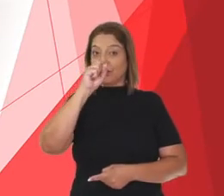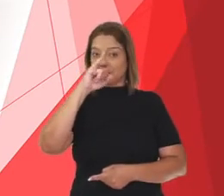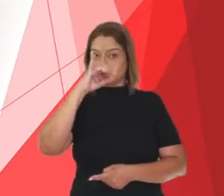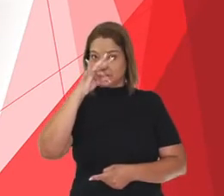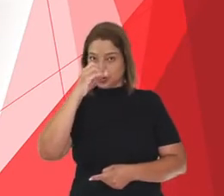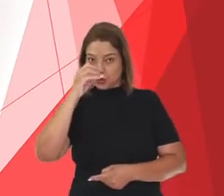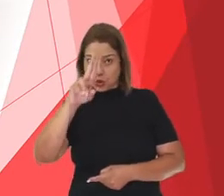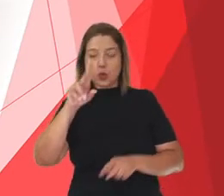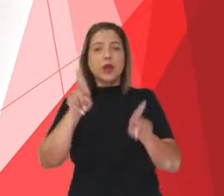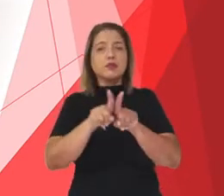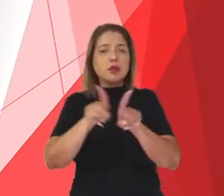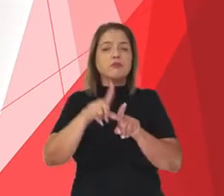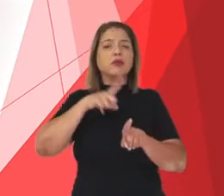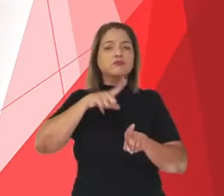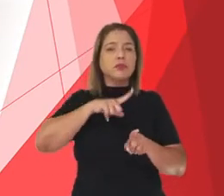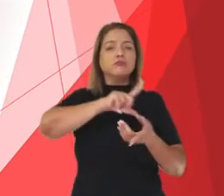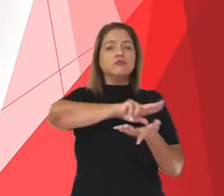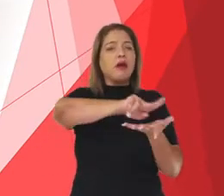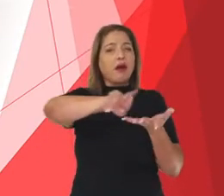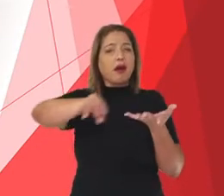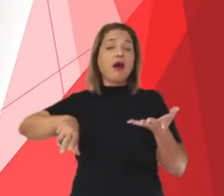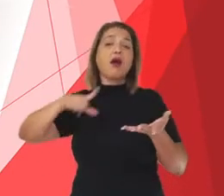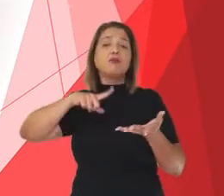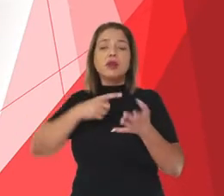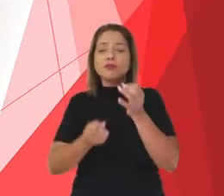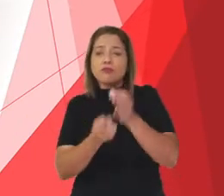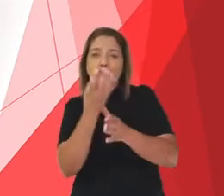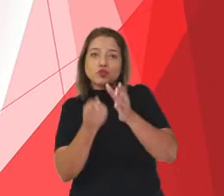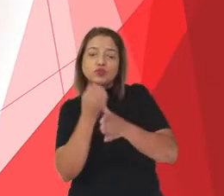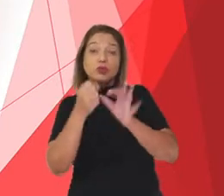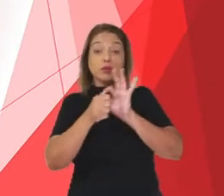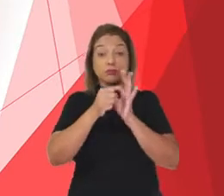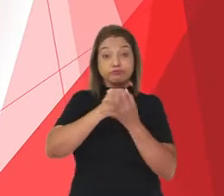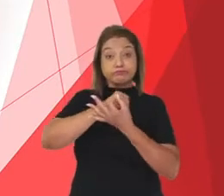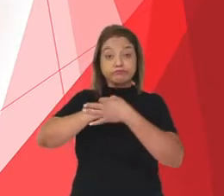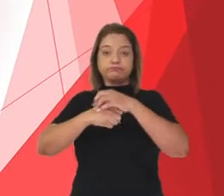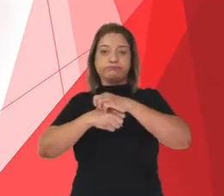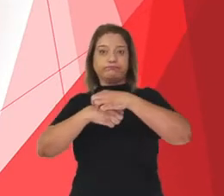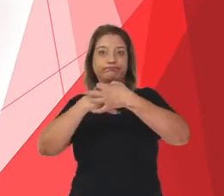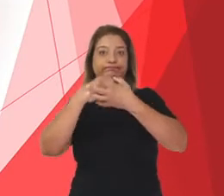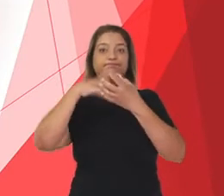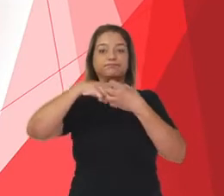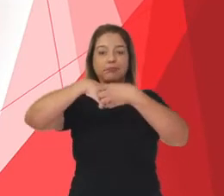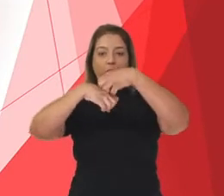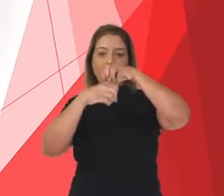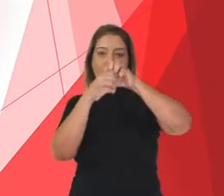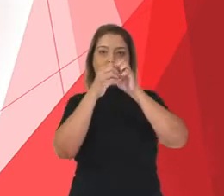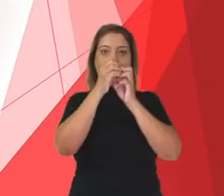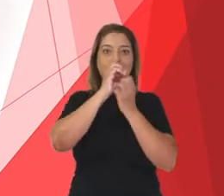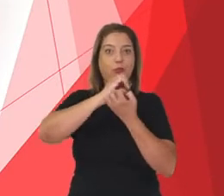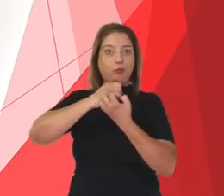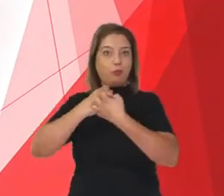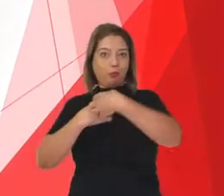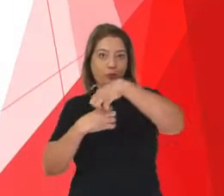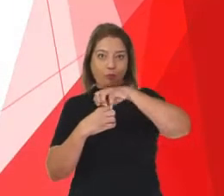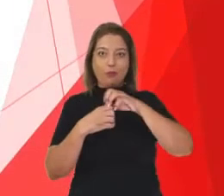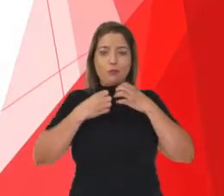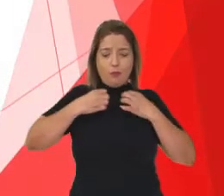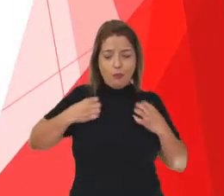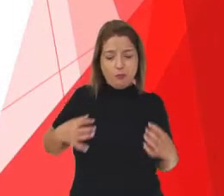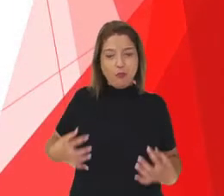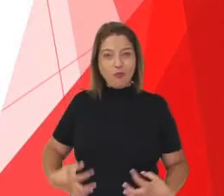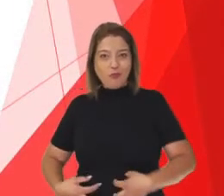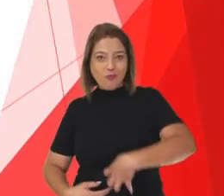por órgãos que formam essas células, onde elas crescem e se multiplicam. Na imagem,